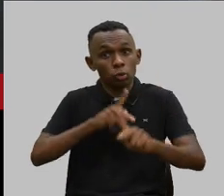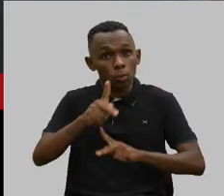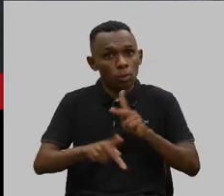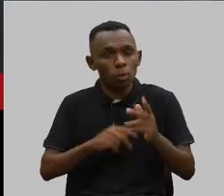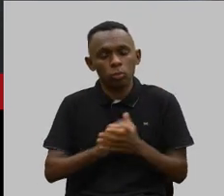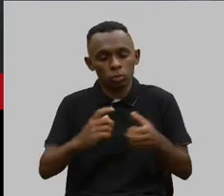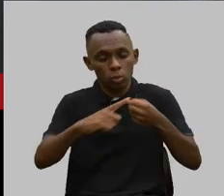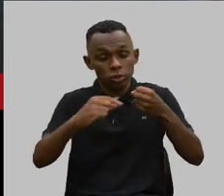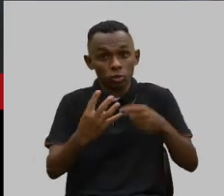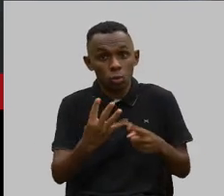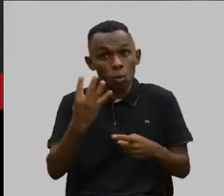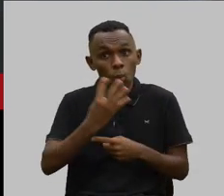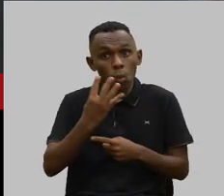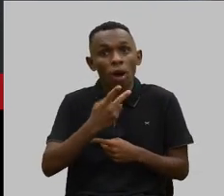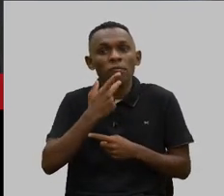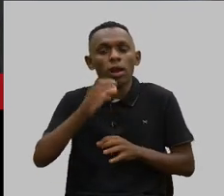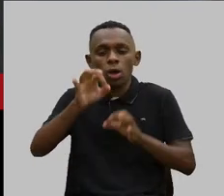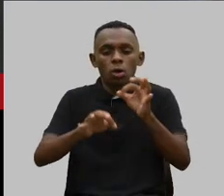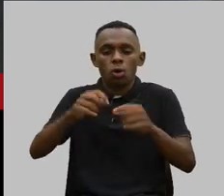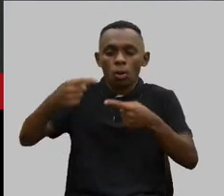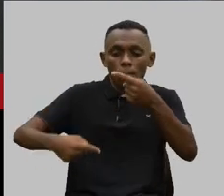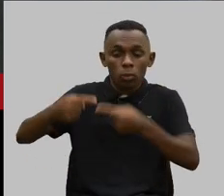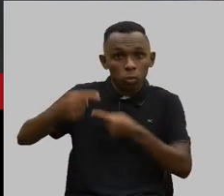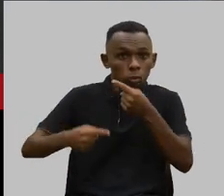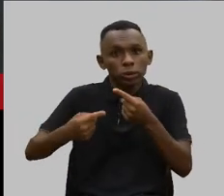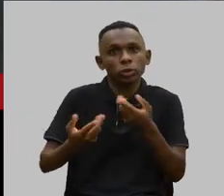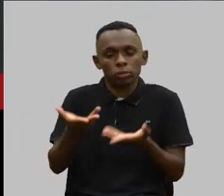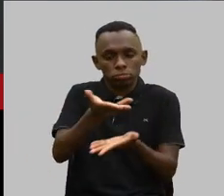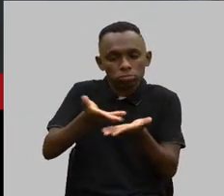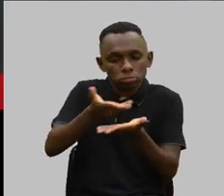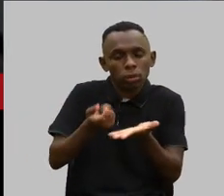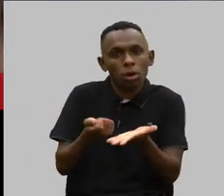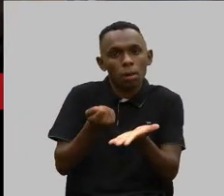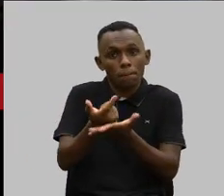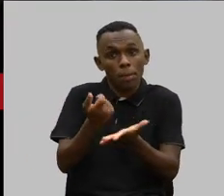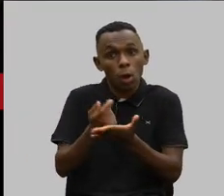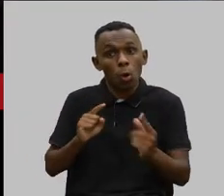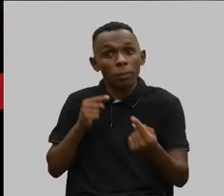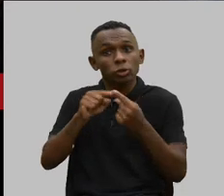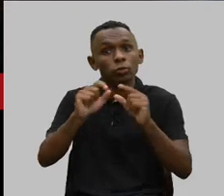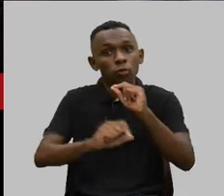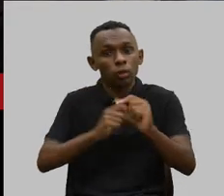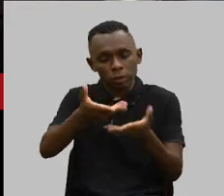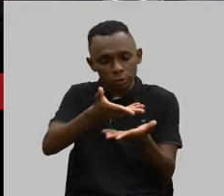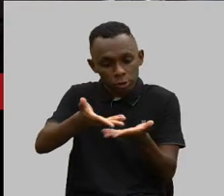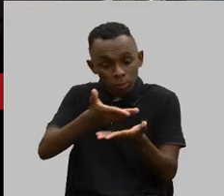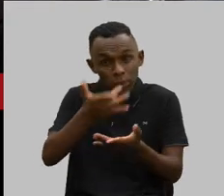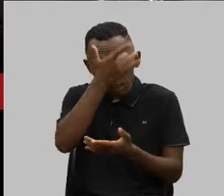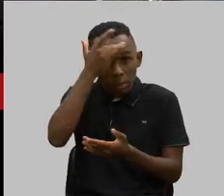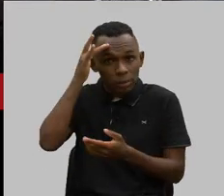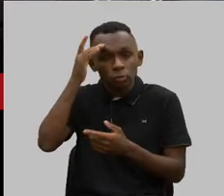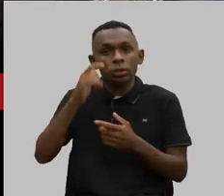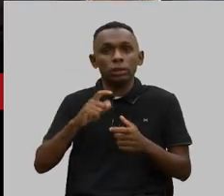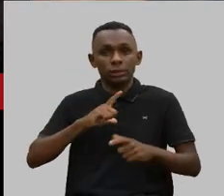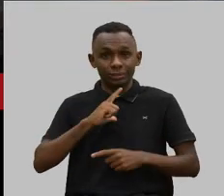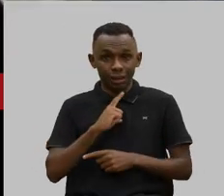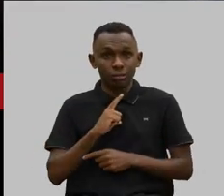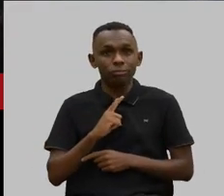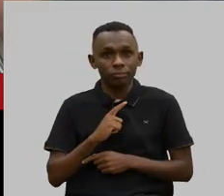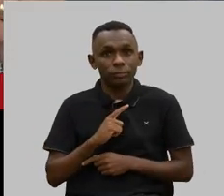artigo 4º, quando fala da Política Nacional das Relações de Consumo. Tem como objetivo atendimento das necessidades dos consumidores,